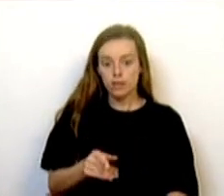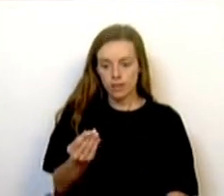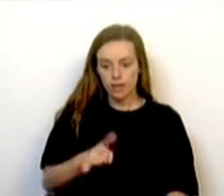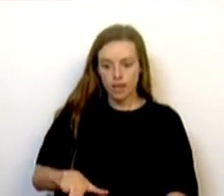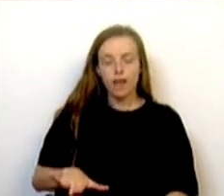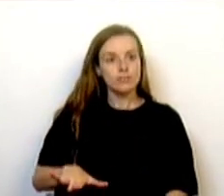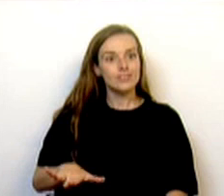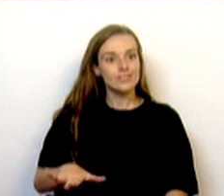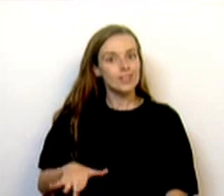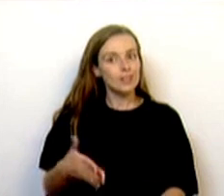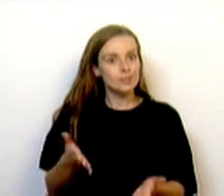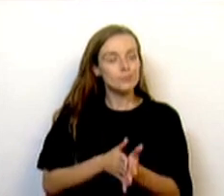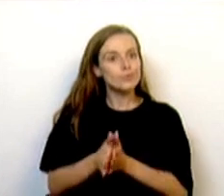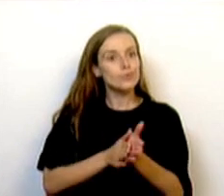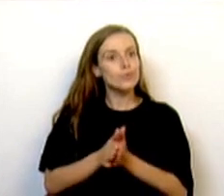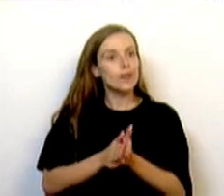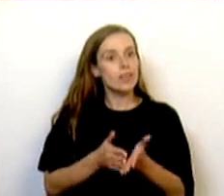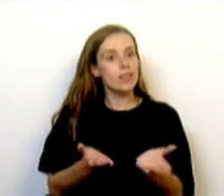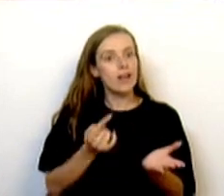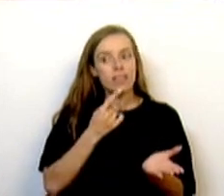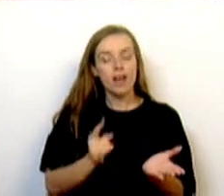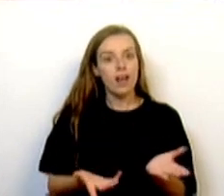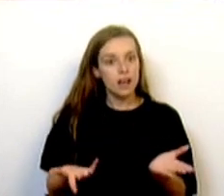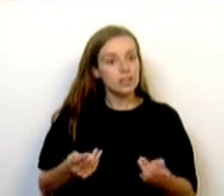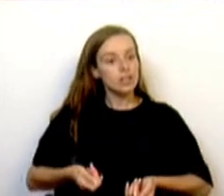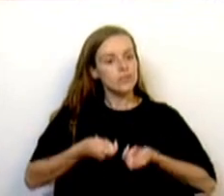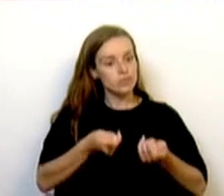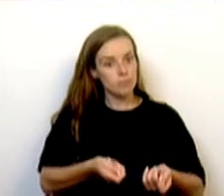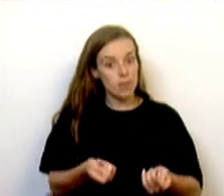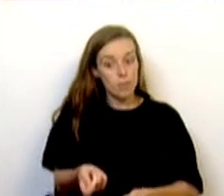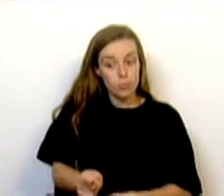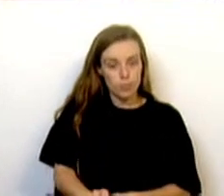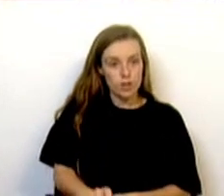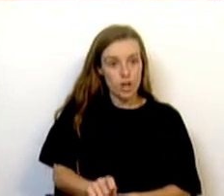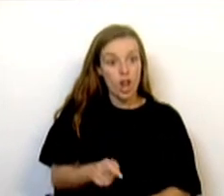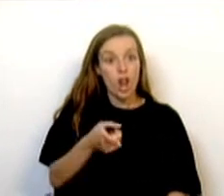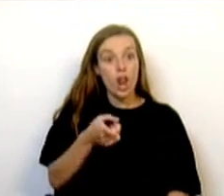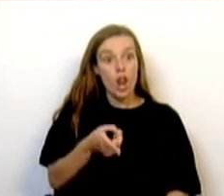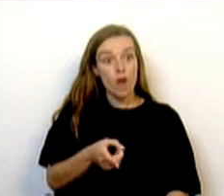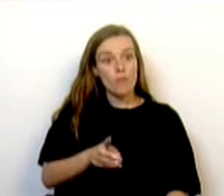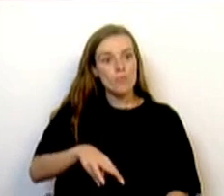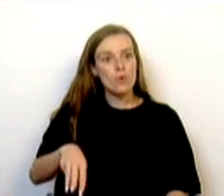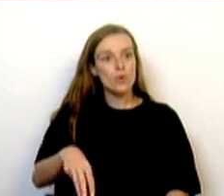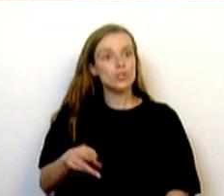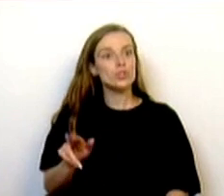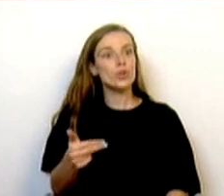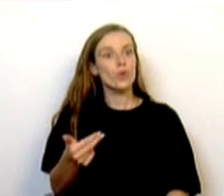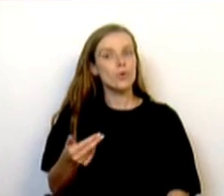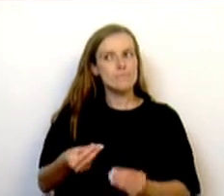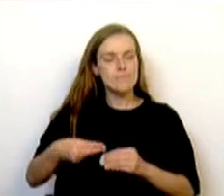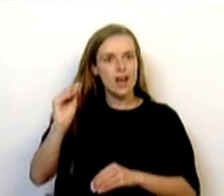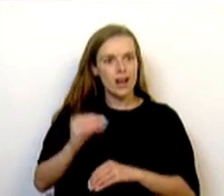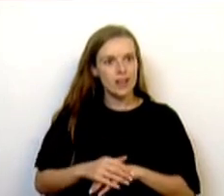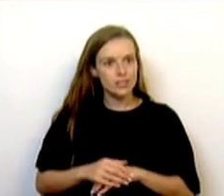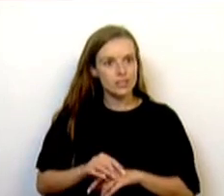o que representa um instrumento mensal de mais de 9 milhões de euros, sendo que cerca de 5 mil